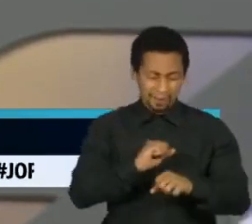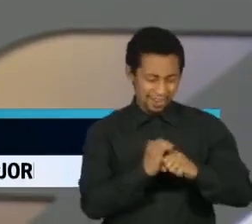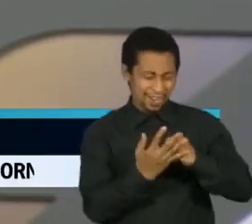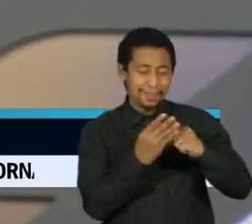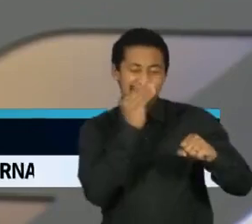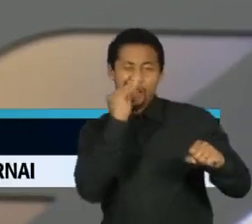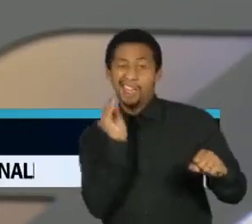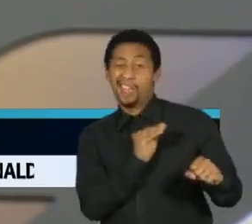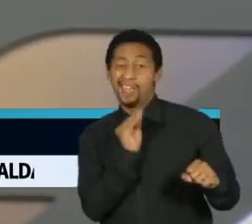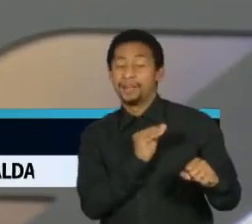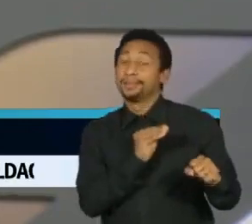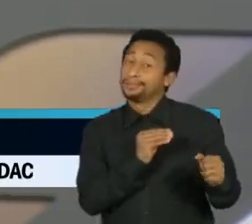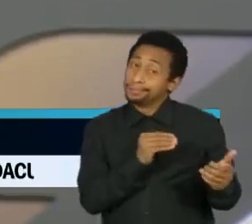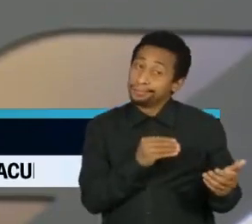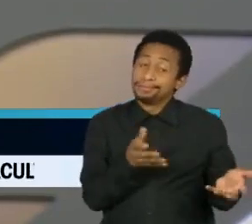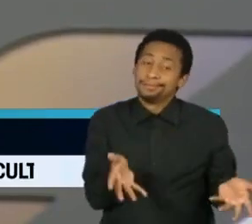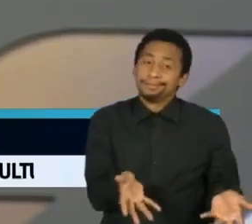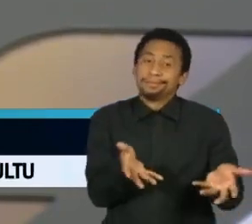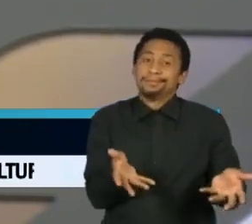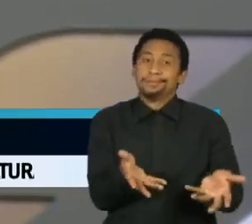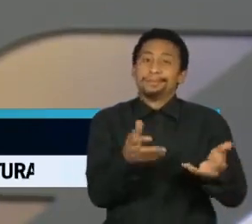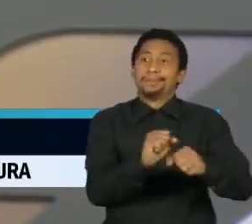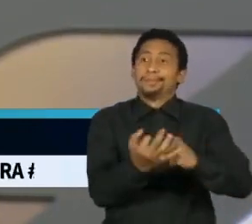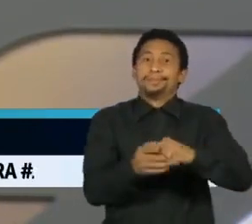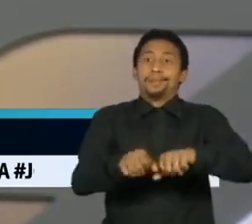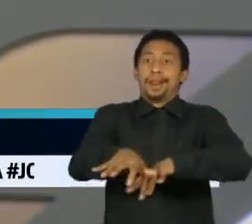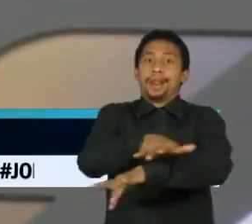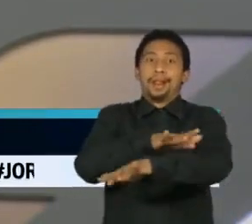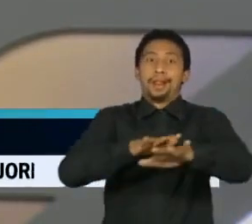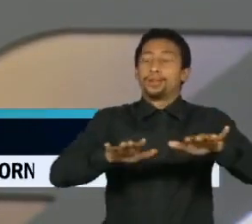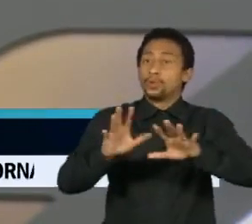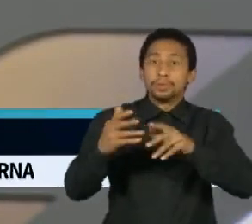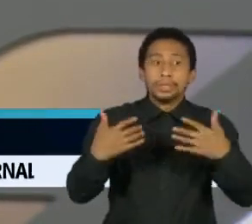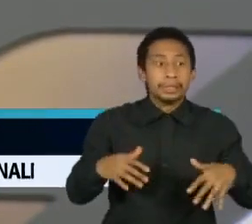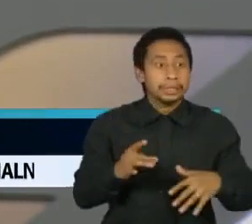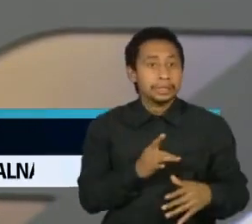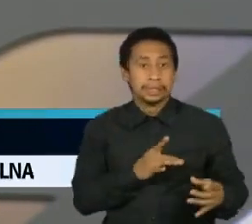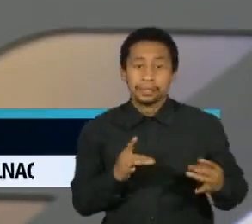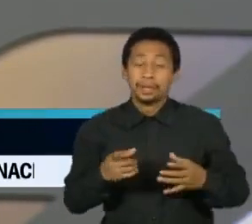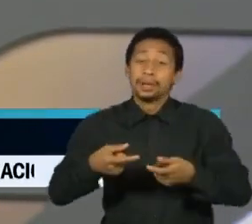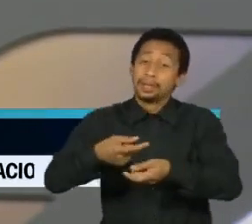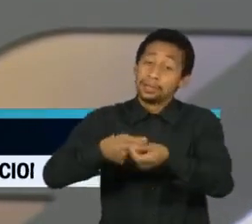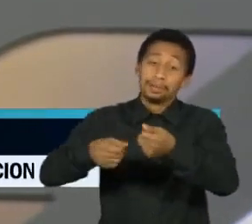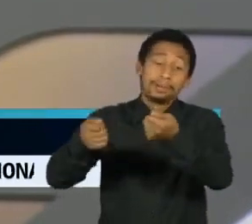propiciando essa situação de insegurança que contamina o preço dos ativos lá na frente.